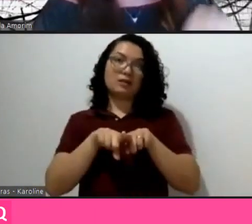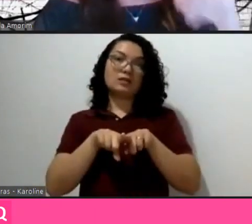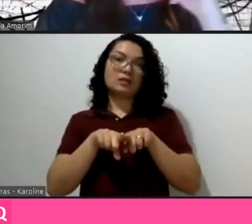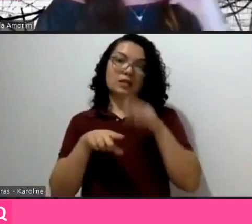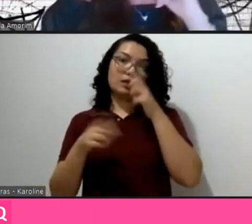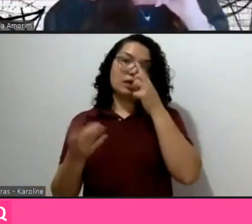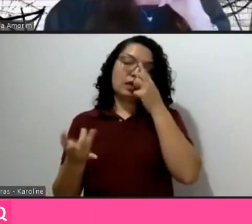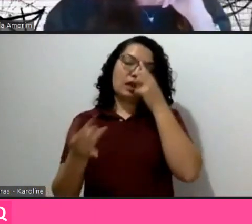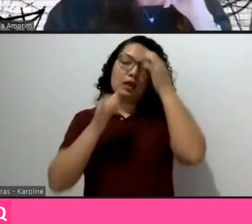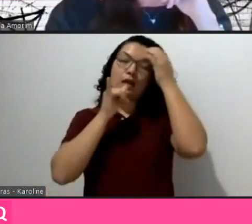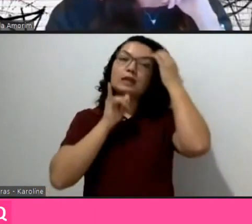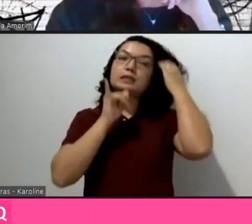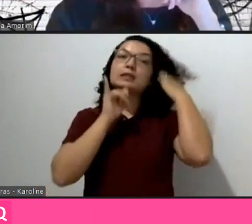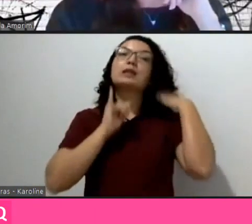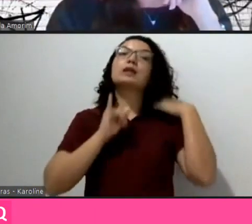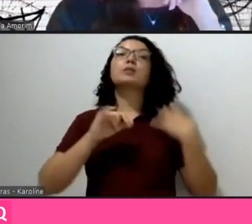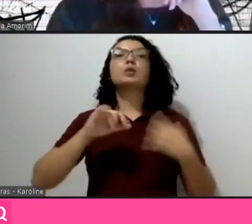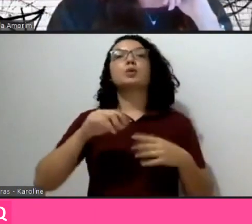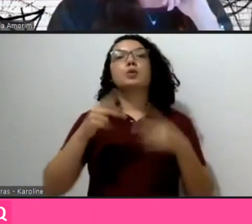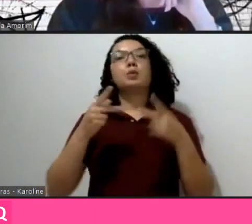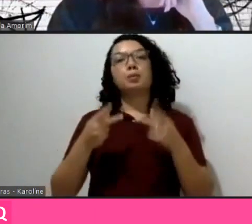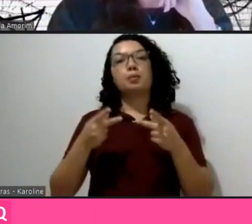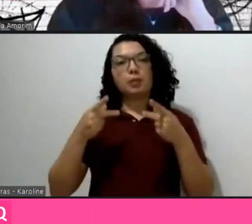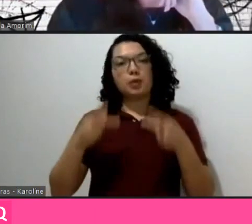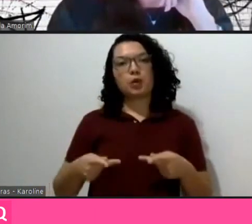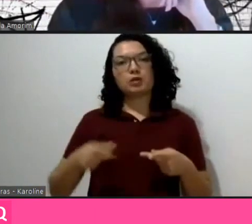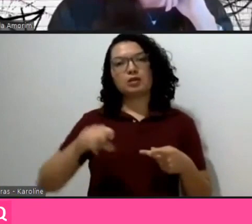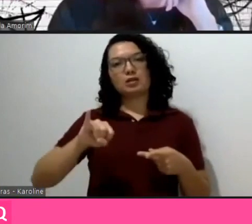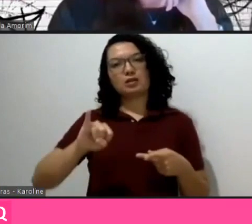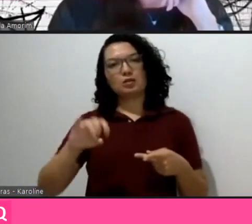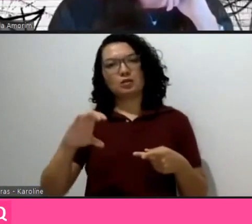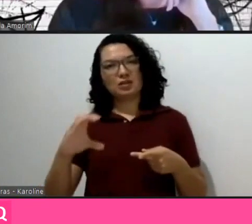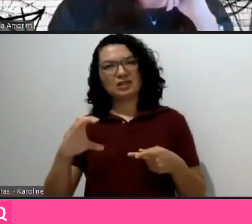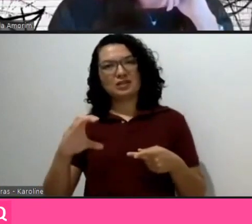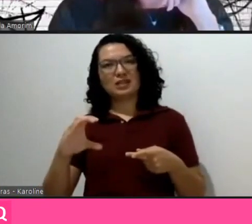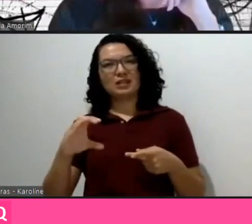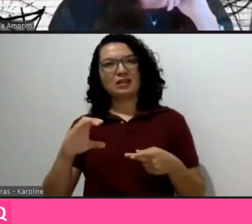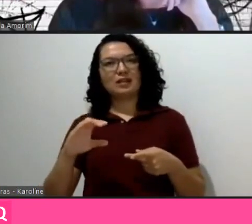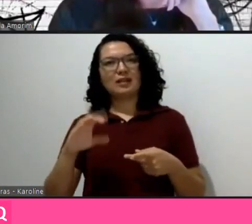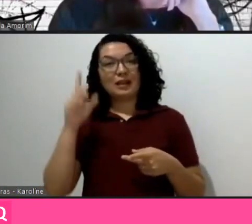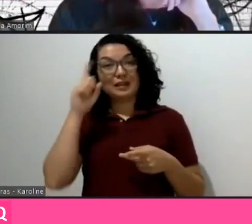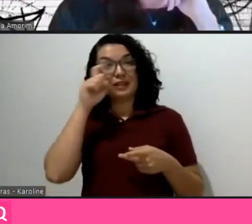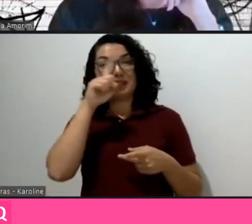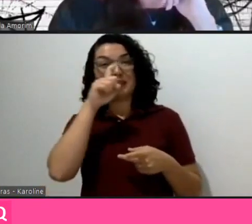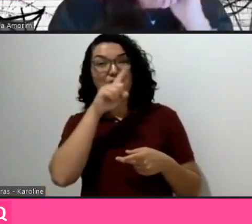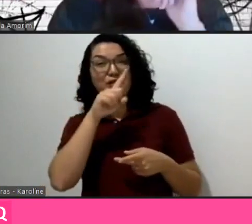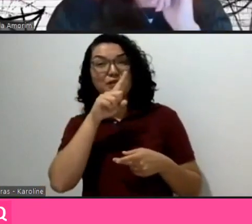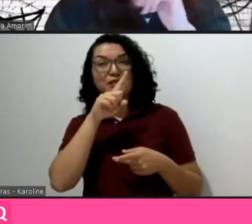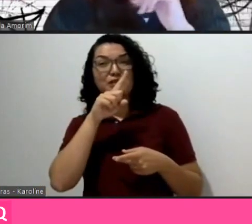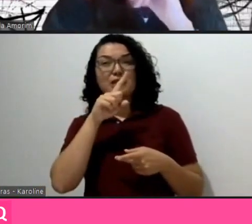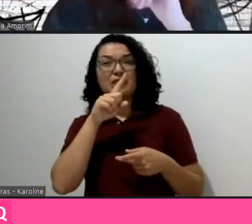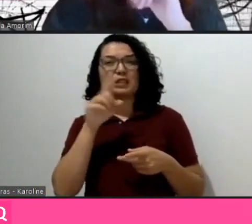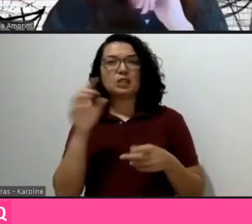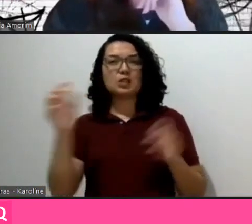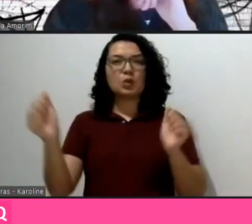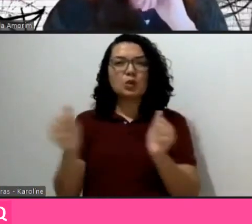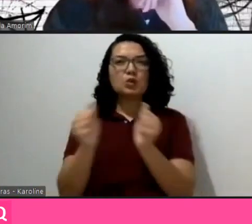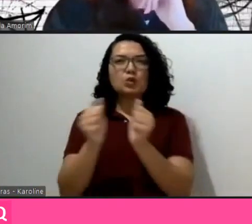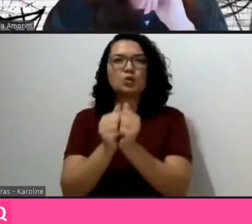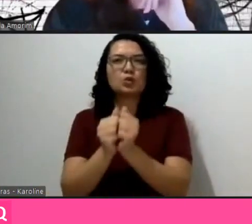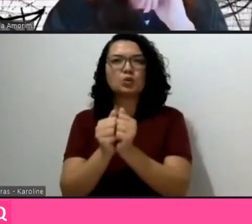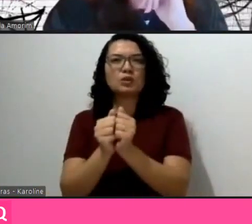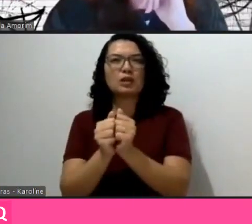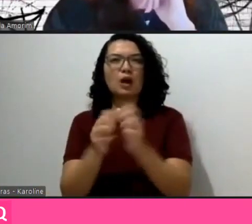tem uma outra, mas que também é difícil com o pessoal de estatística, né, estatística e programação em R, que você tanto falou,